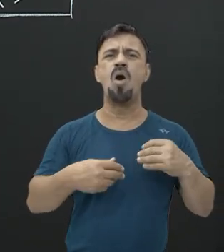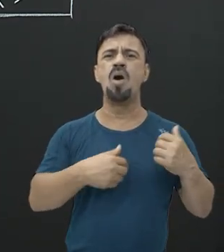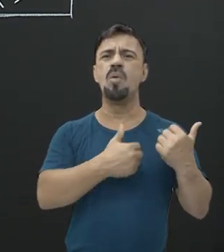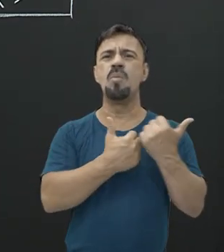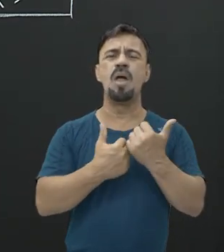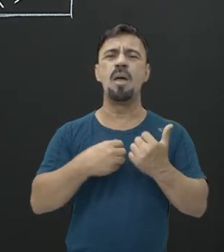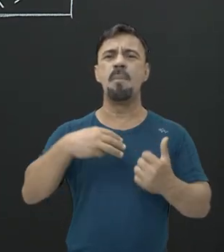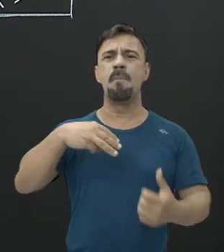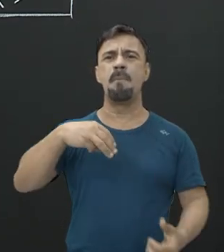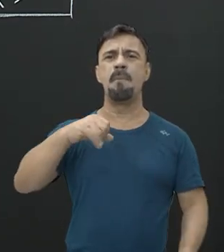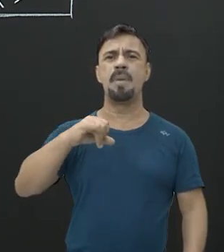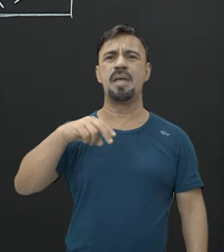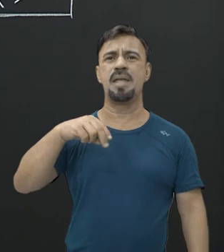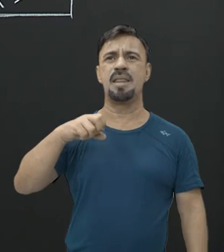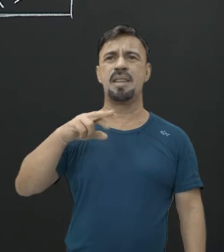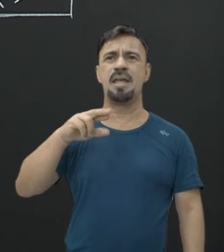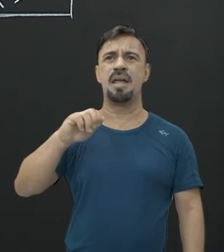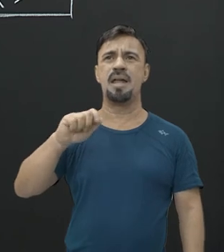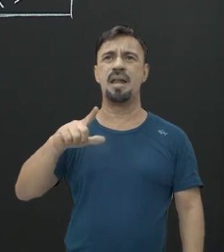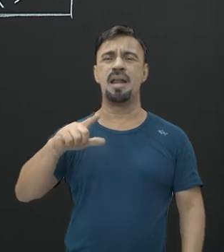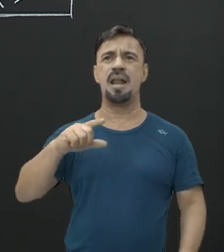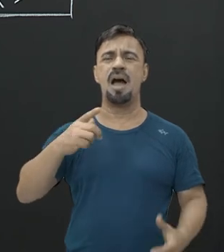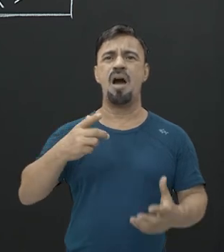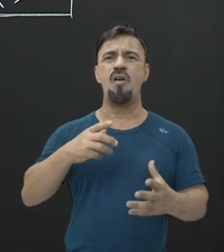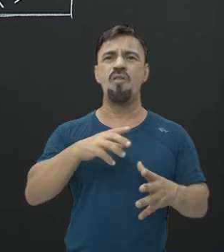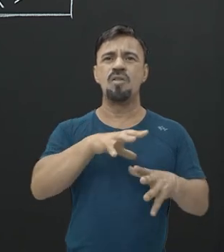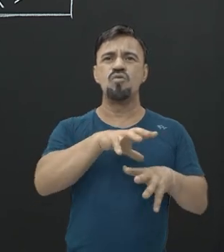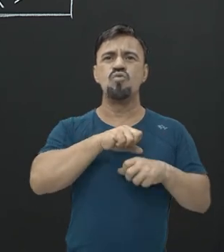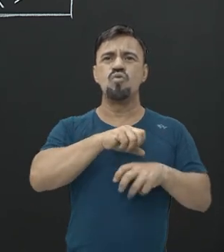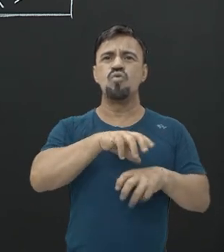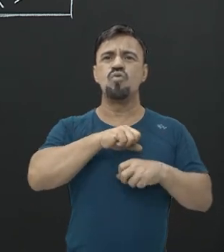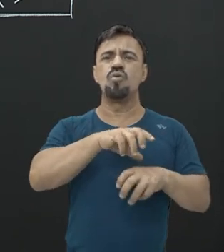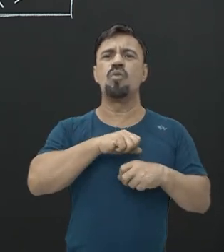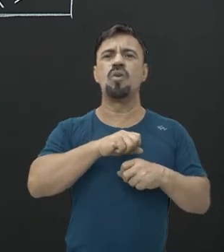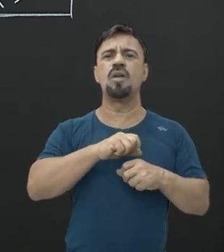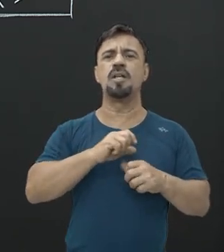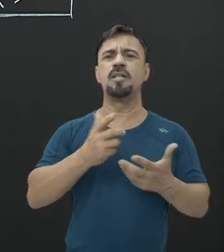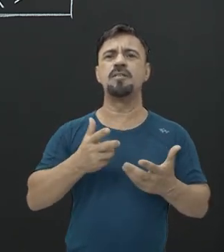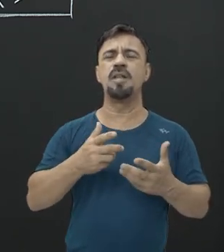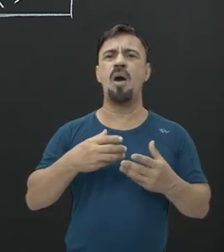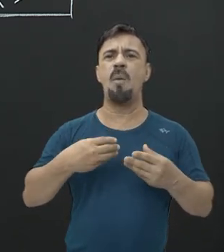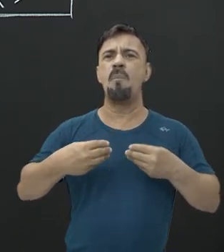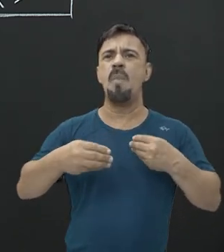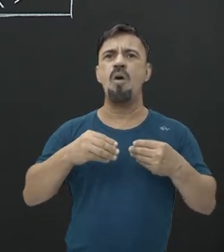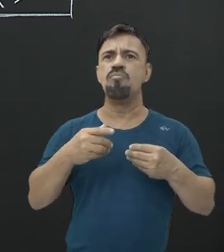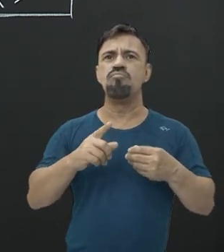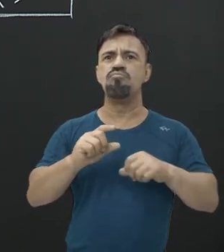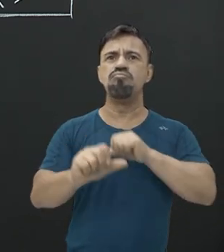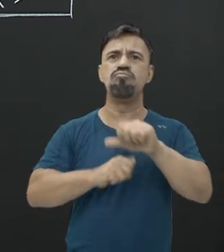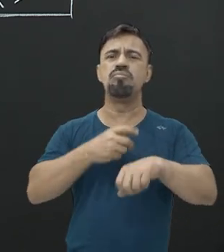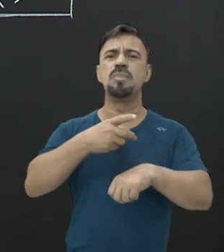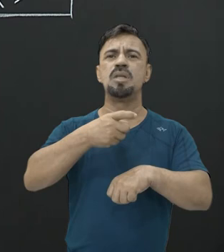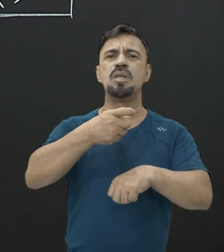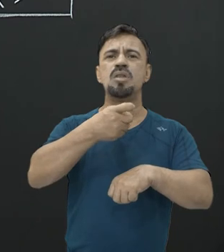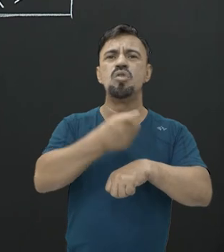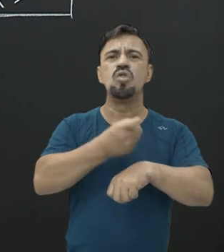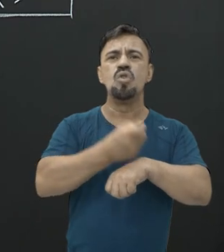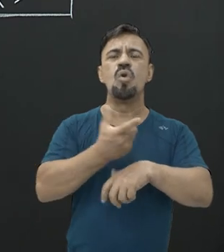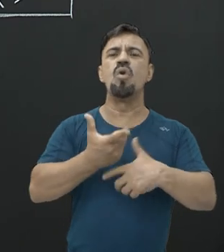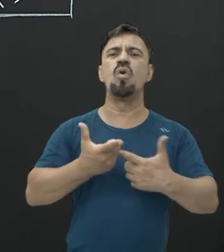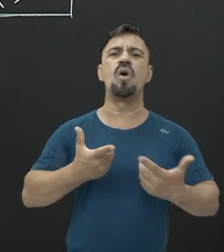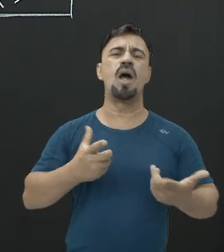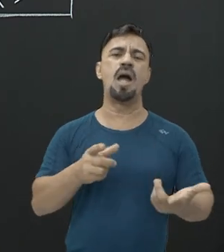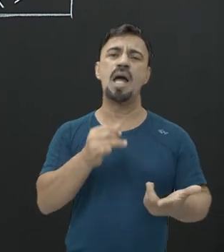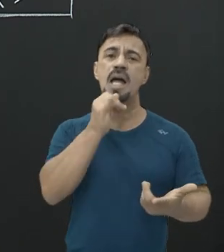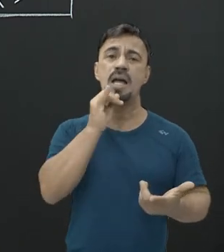minerais. Por minerais ele vai absorvendo. Ah, essa transformação. Então, não tem mais parte mole. Ah, era uma, no